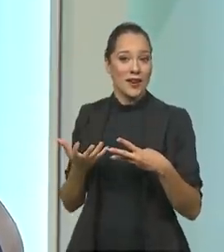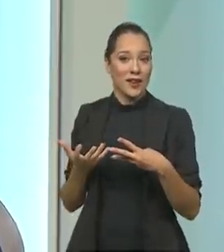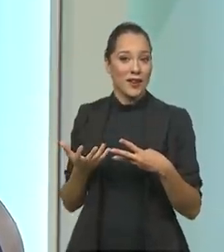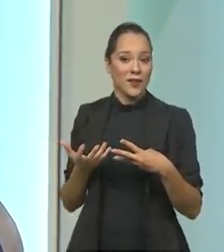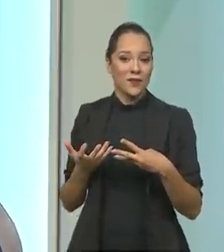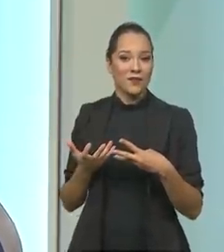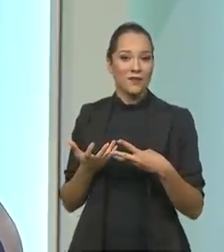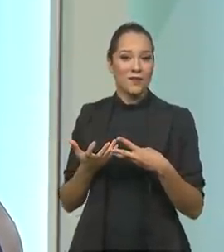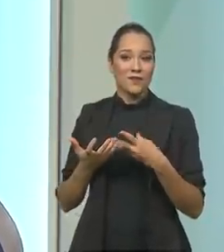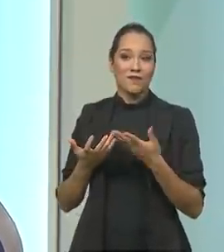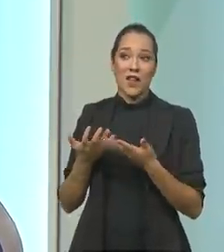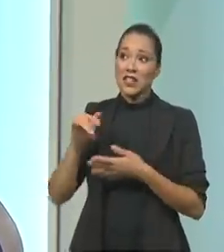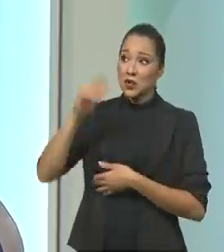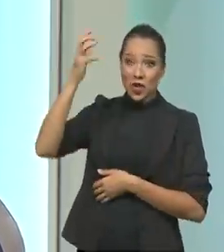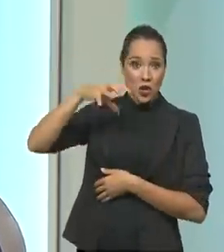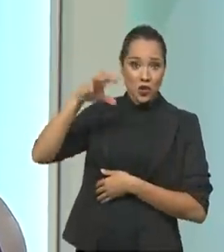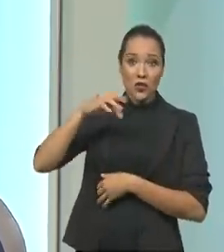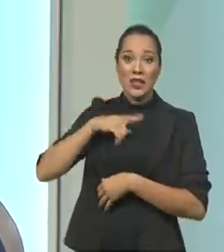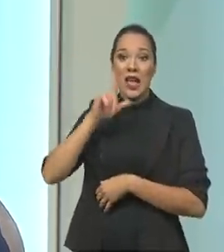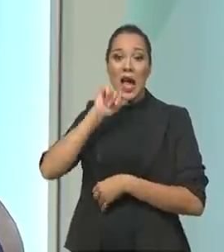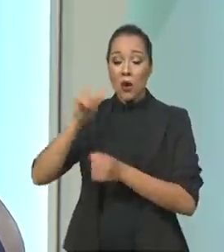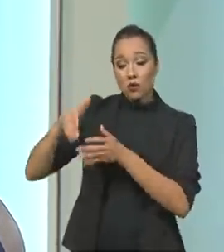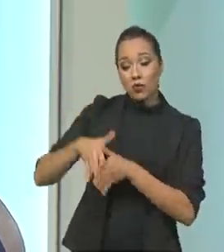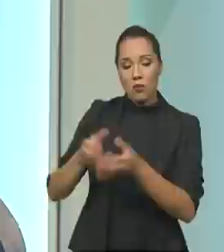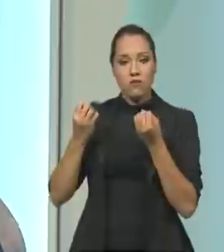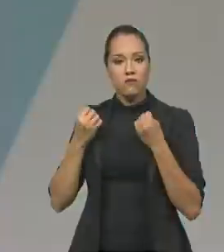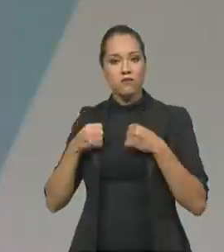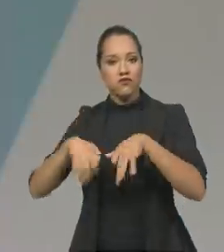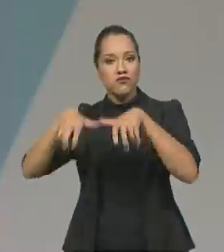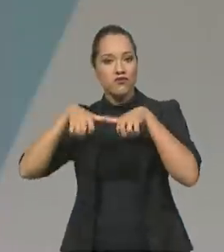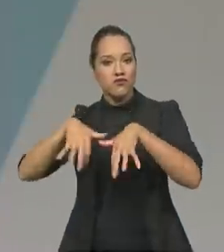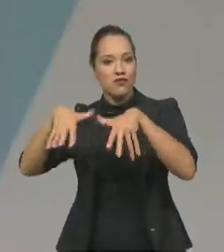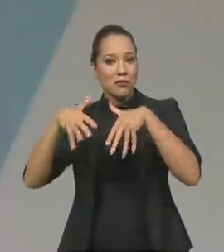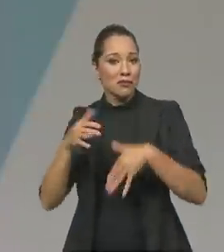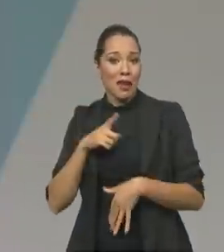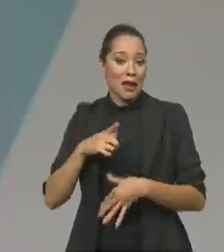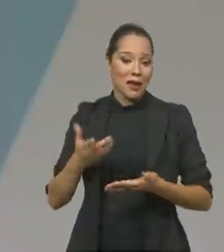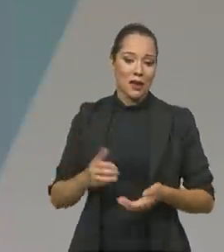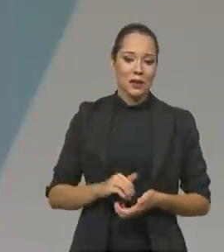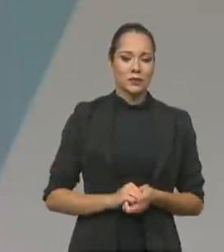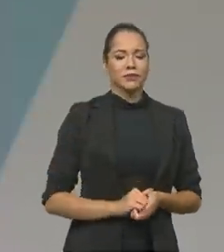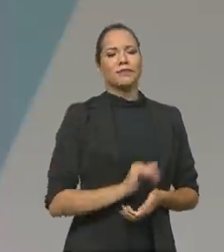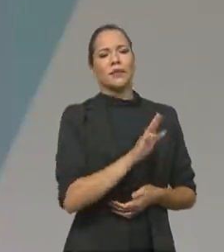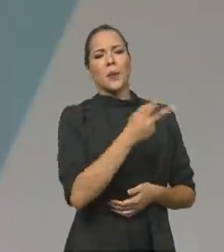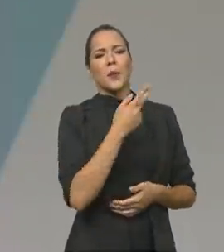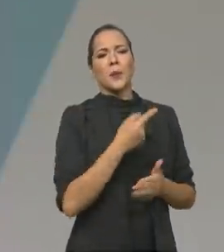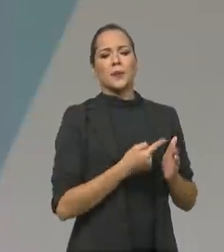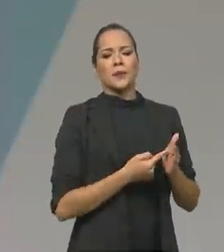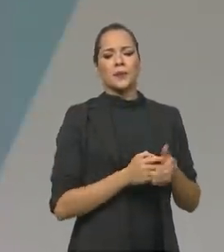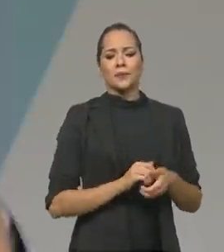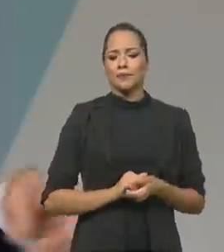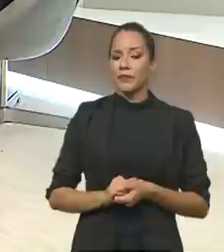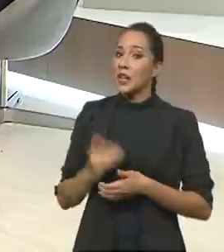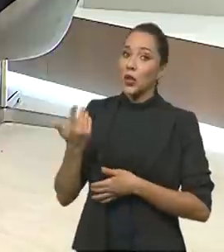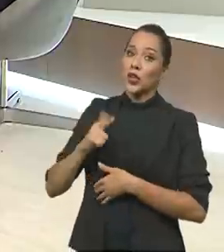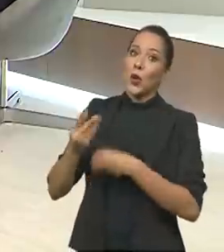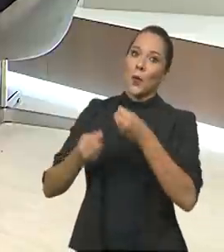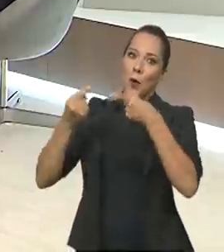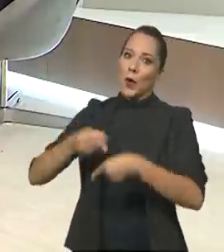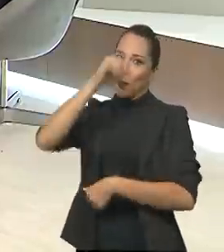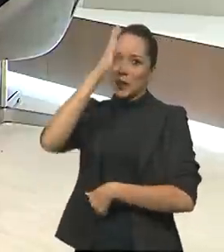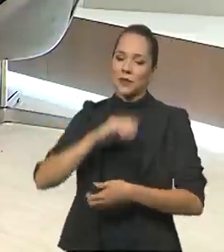E quando a gente não tem chuva a gente tem água de rio para irrigar, feita em petrolina, por exemplo. Pensando nessas potencialidades, ministro... correr com o Brasil.